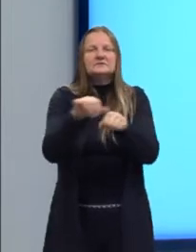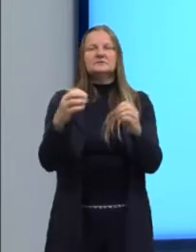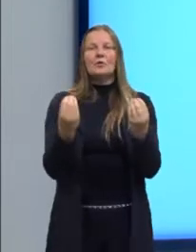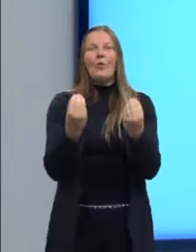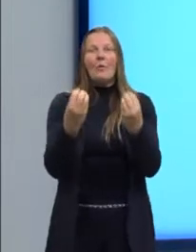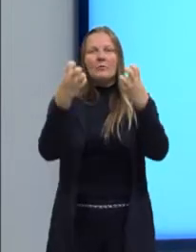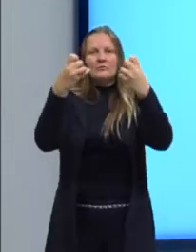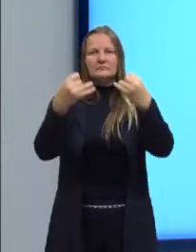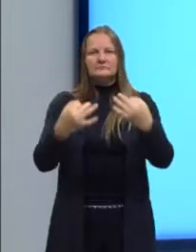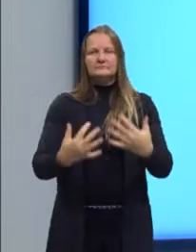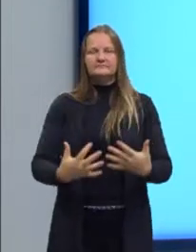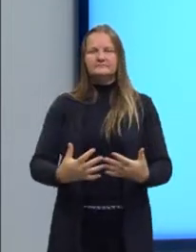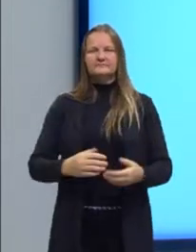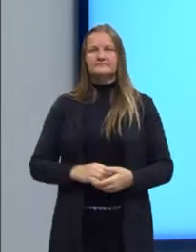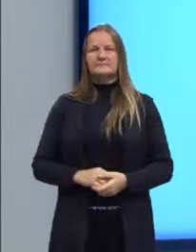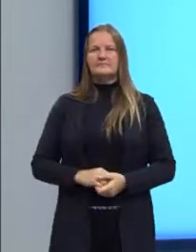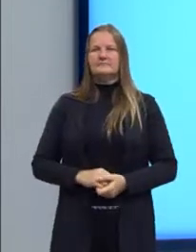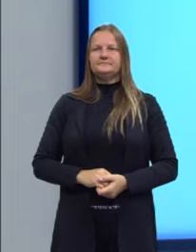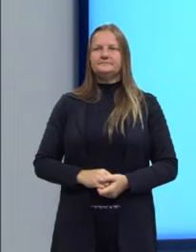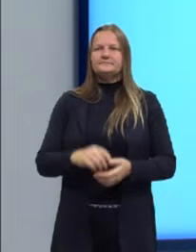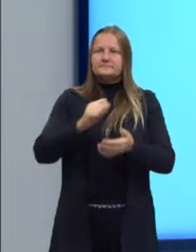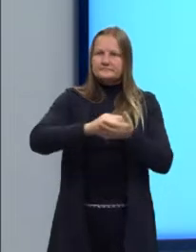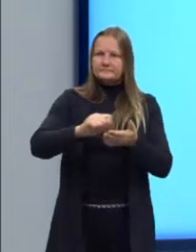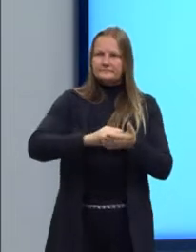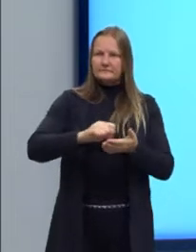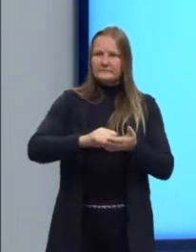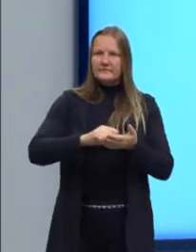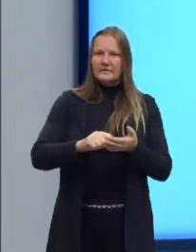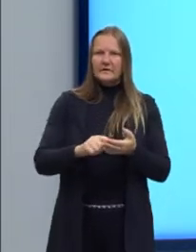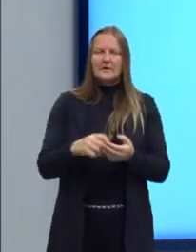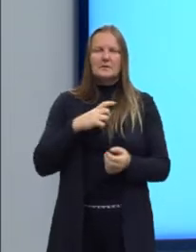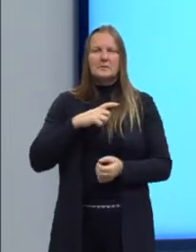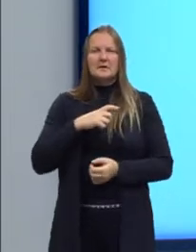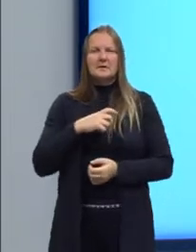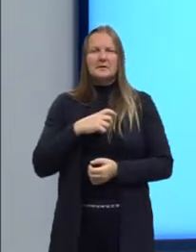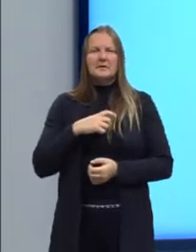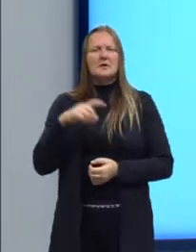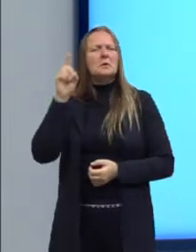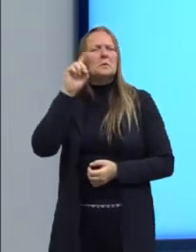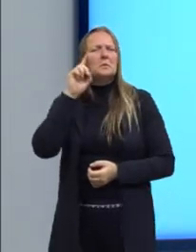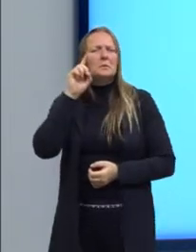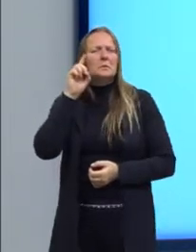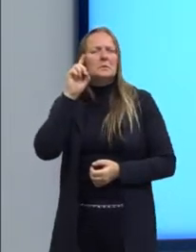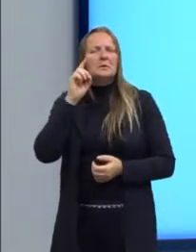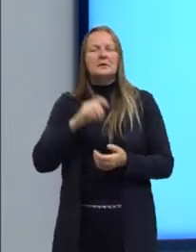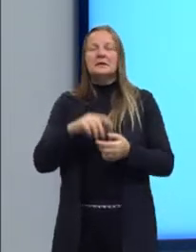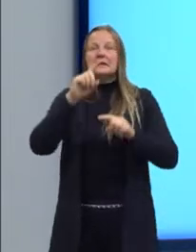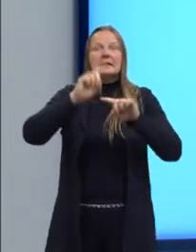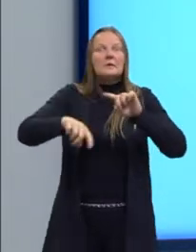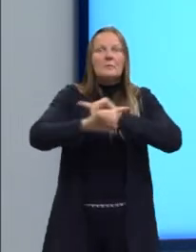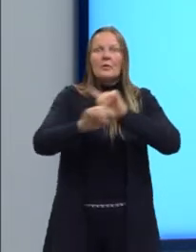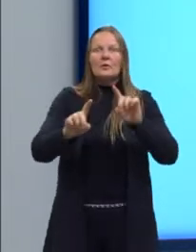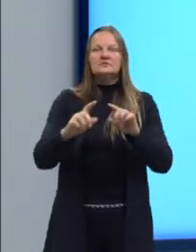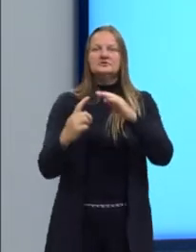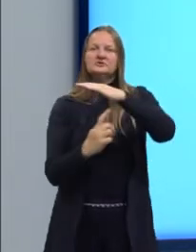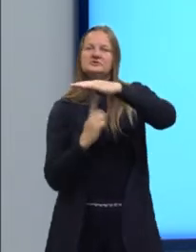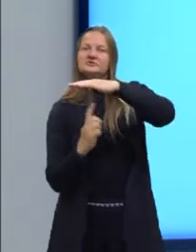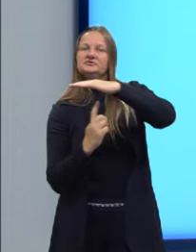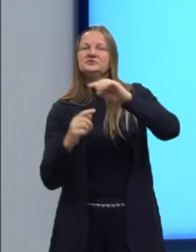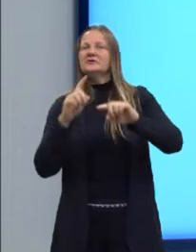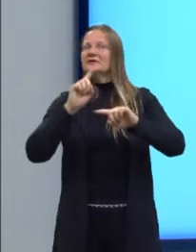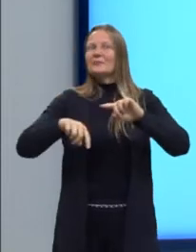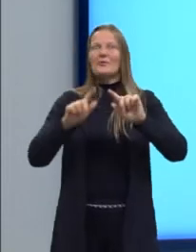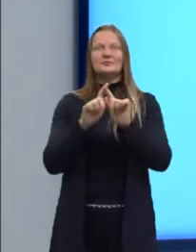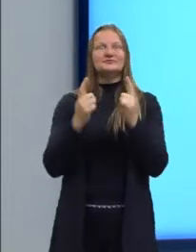por outras pessoas. Escrever de forma coloquial. Não pode. Não pode. Congire as expressões próprias da